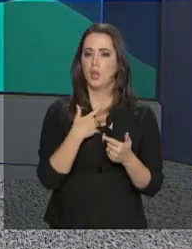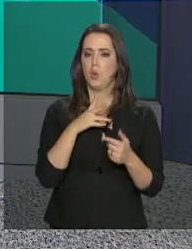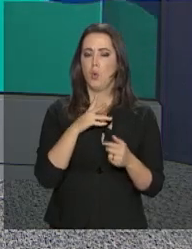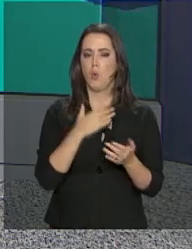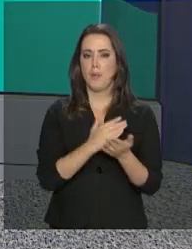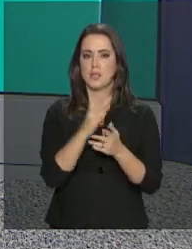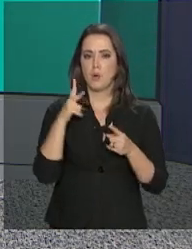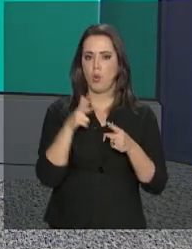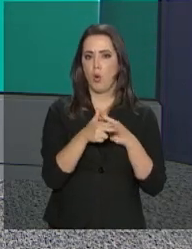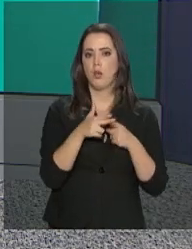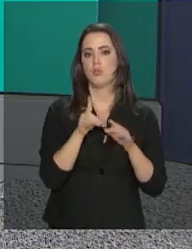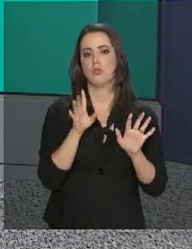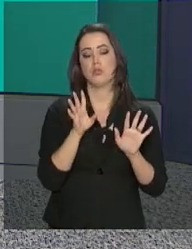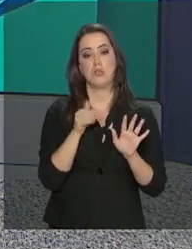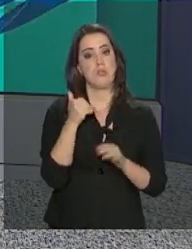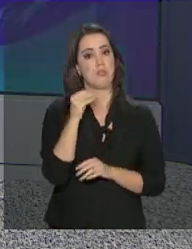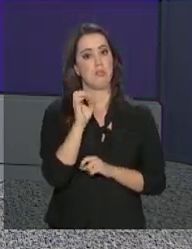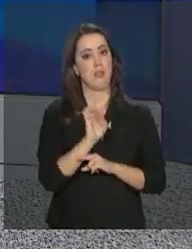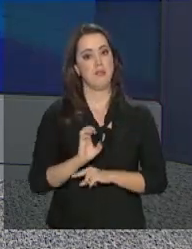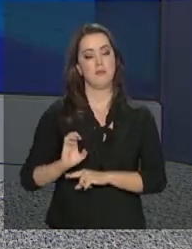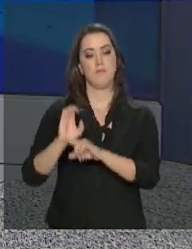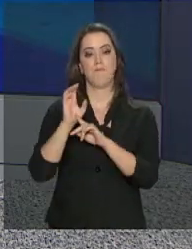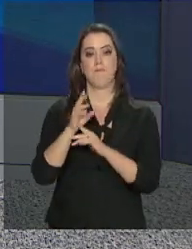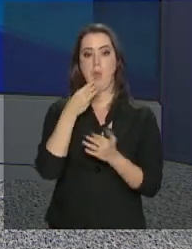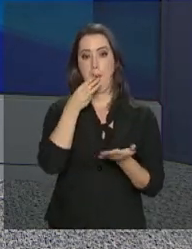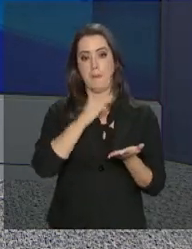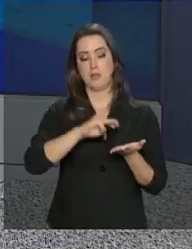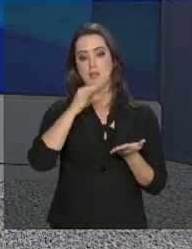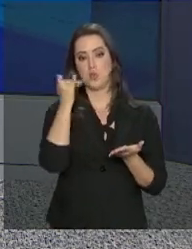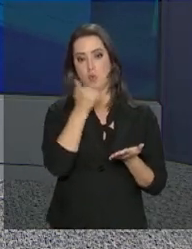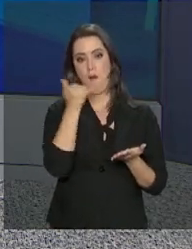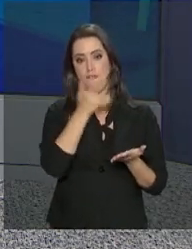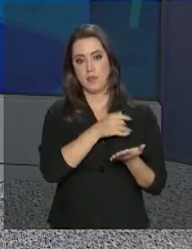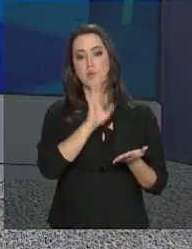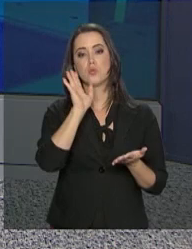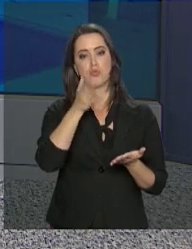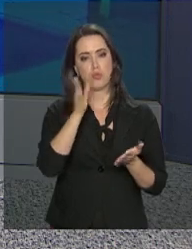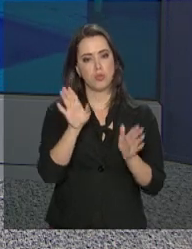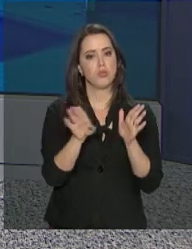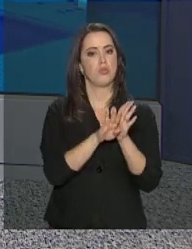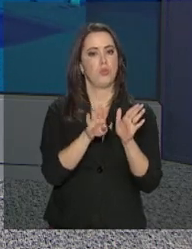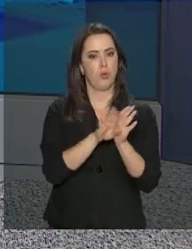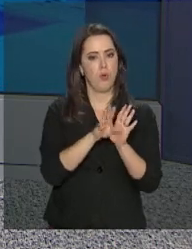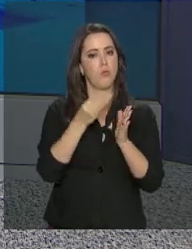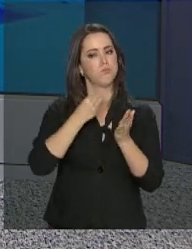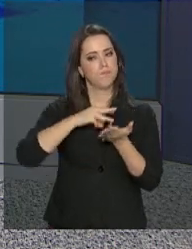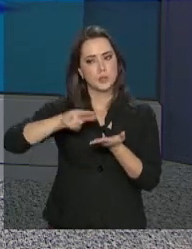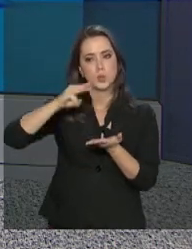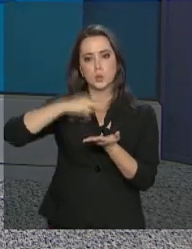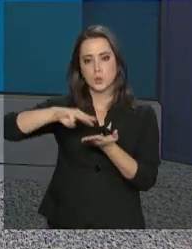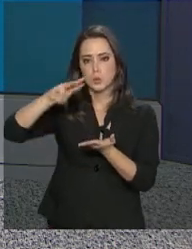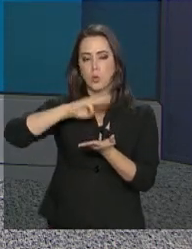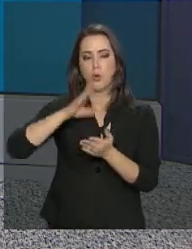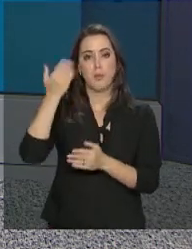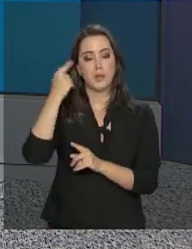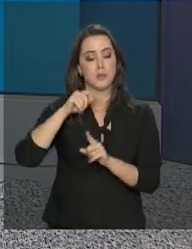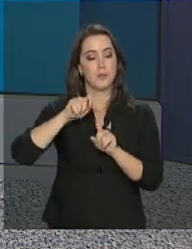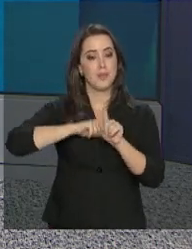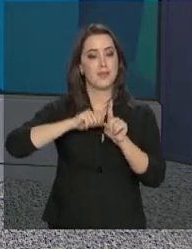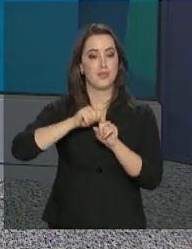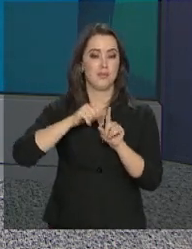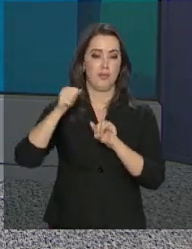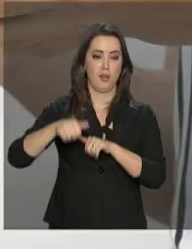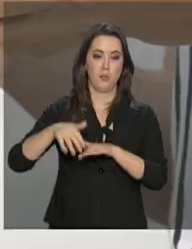bloqueados em mais 10 estados. Mensagens com avisos para os usuários já estão sendo enviadas desde o mês de